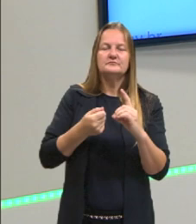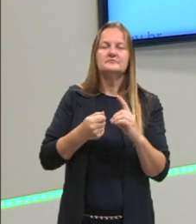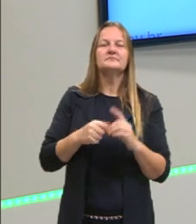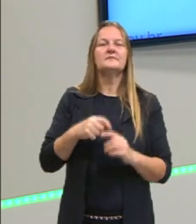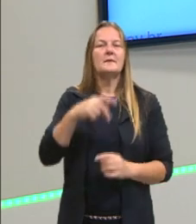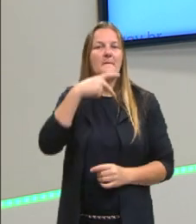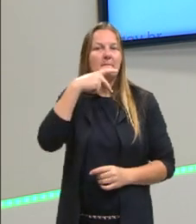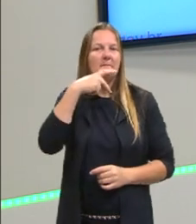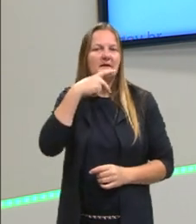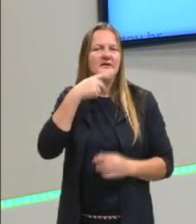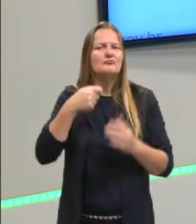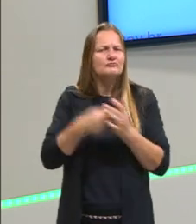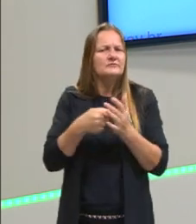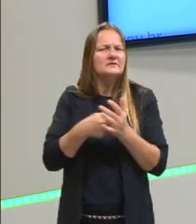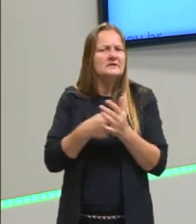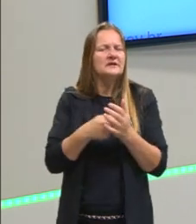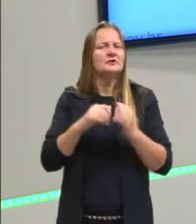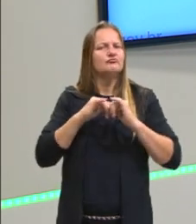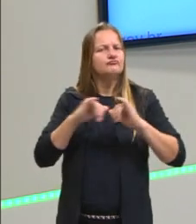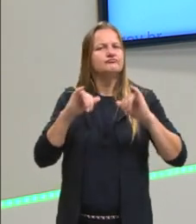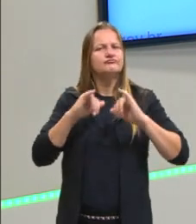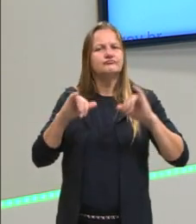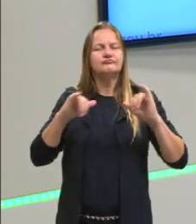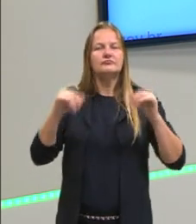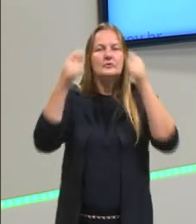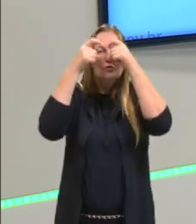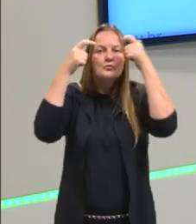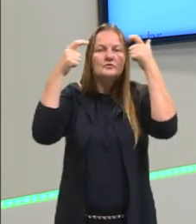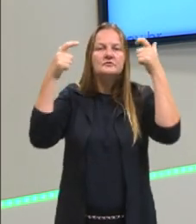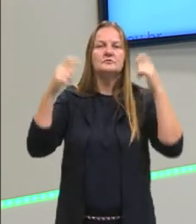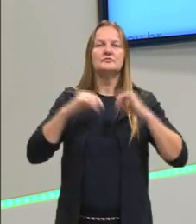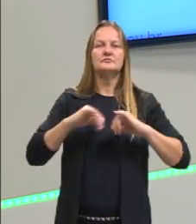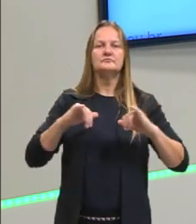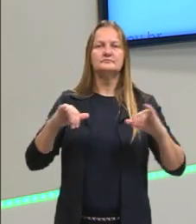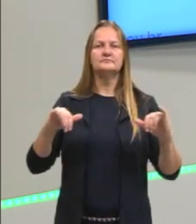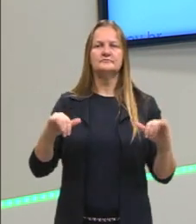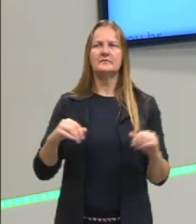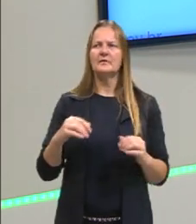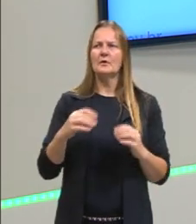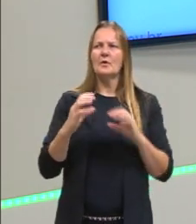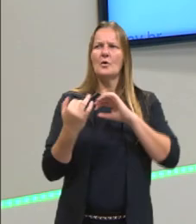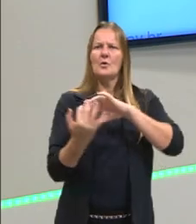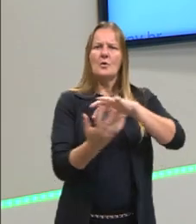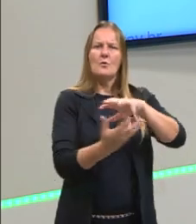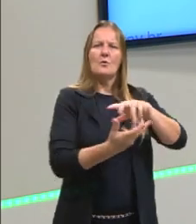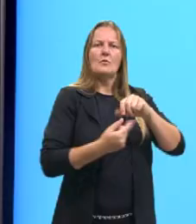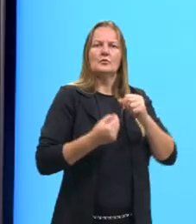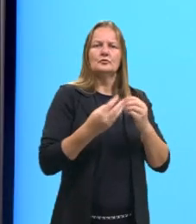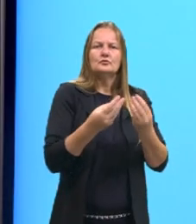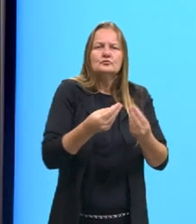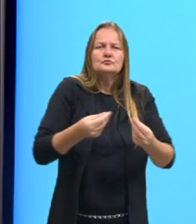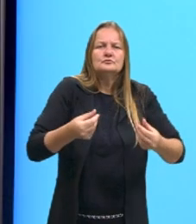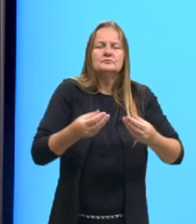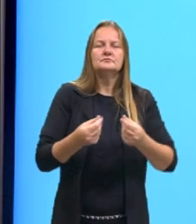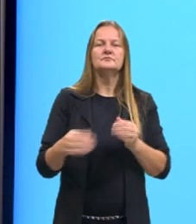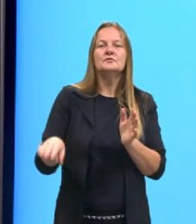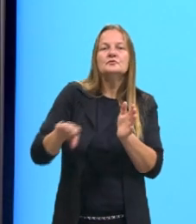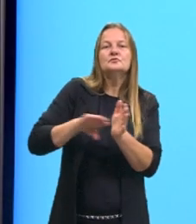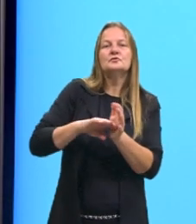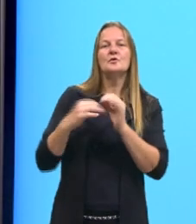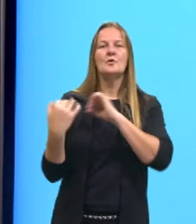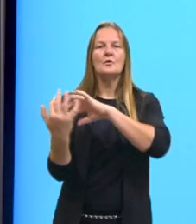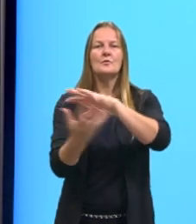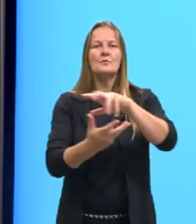Platão tenta fazer essa passagem do conhecimento, partir do mundo sensível e chegarmos no mundo